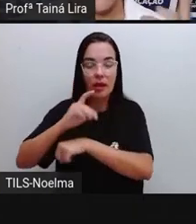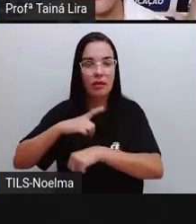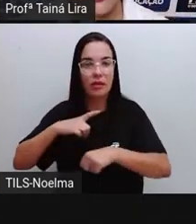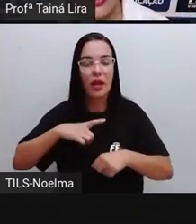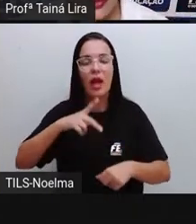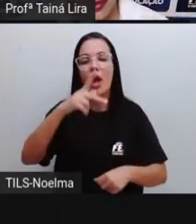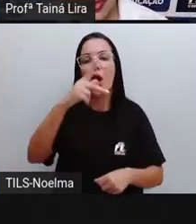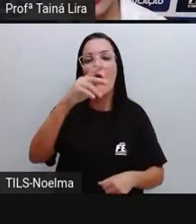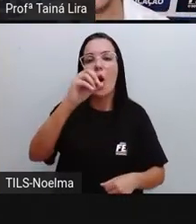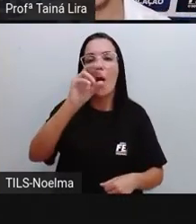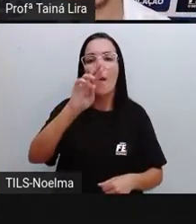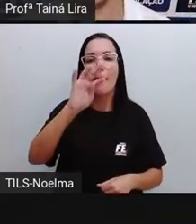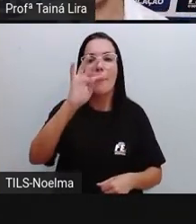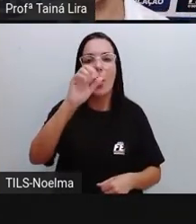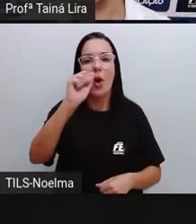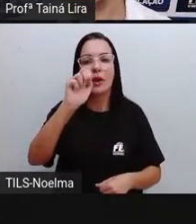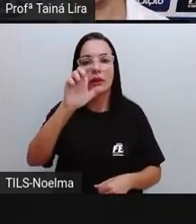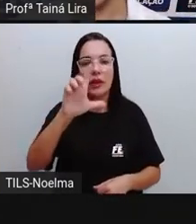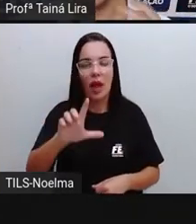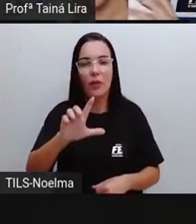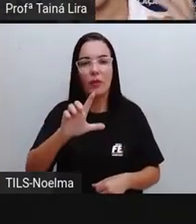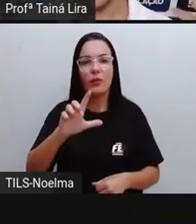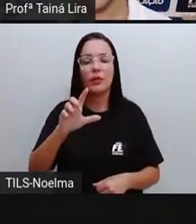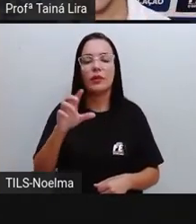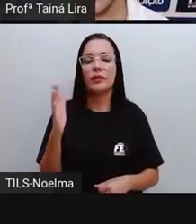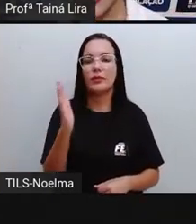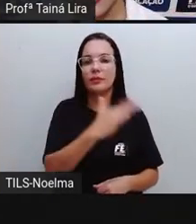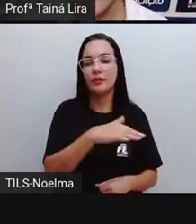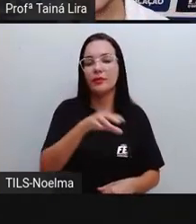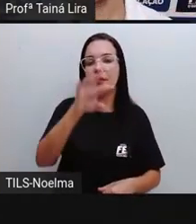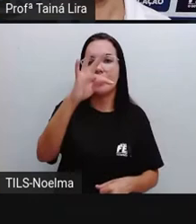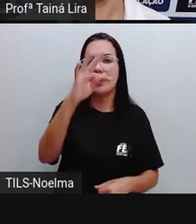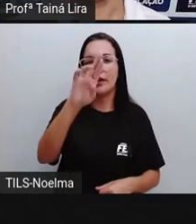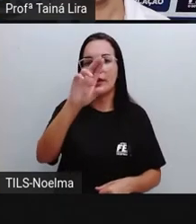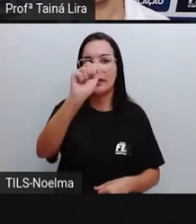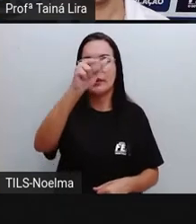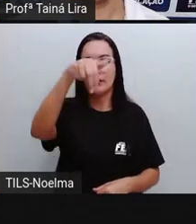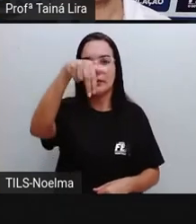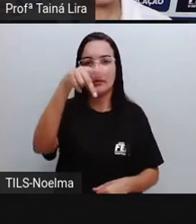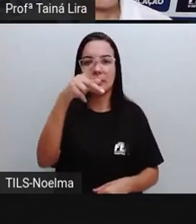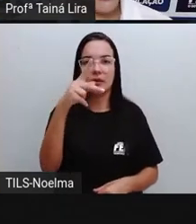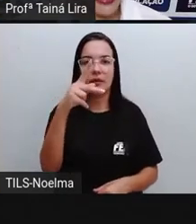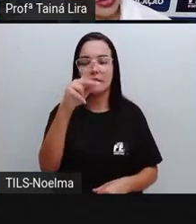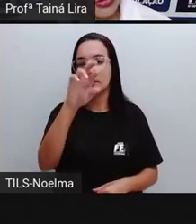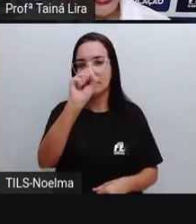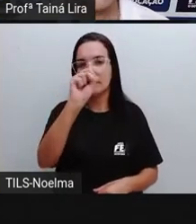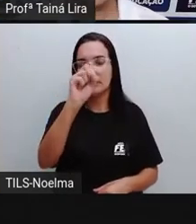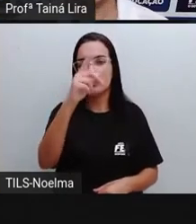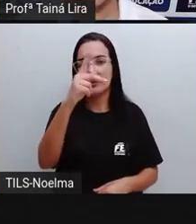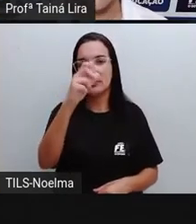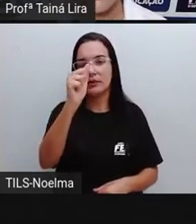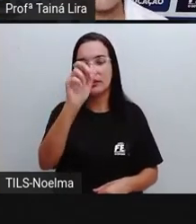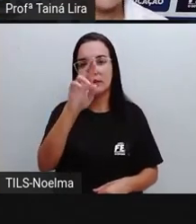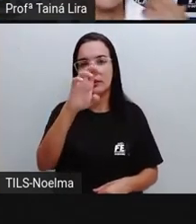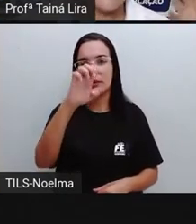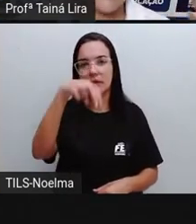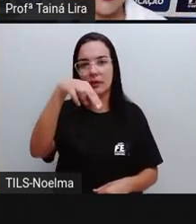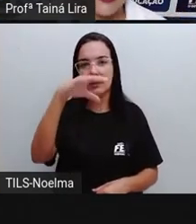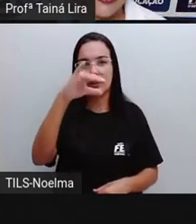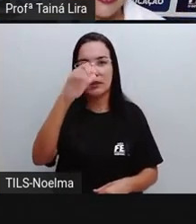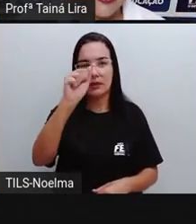disponível na internet, inclusive, e qualquer cidadão tem acesso a